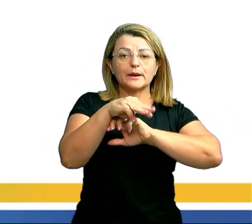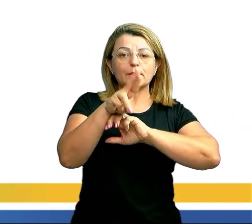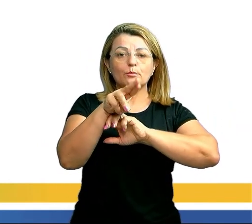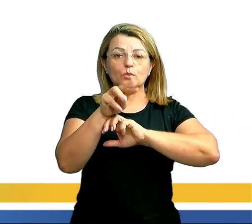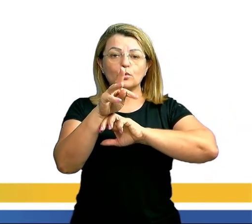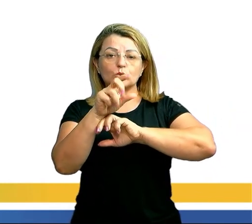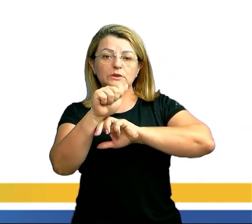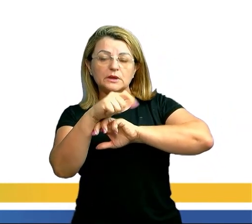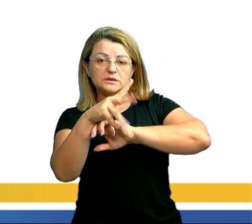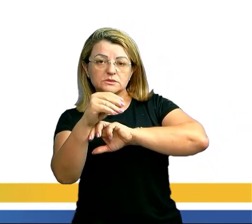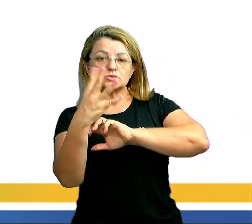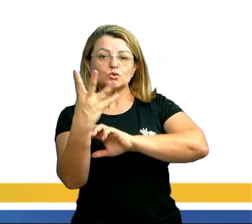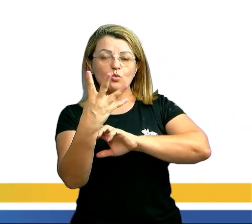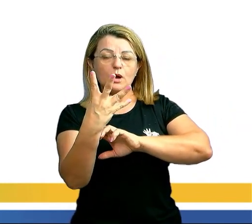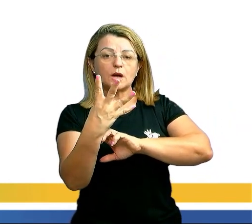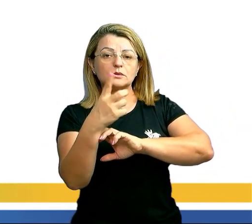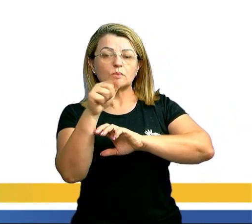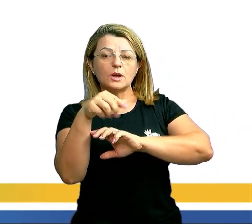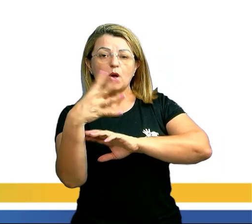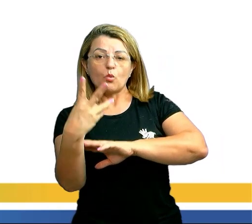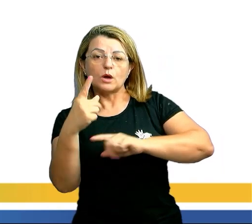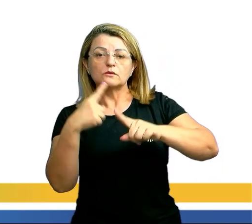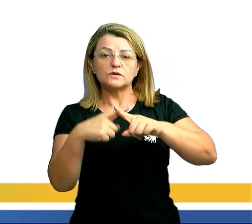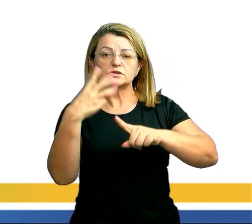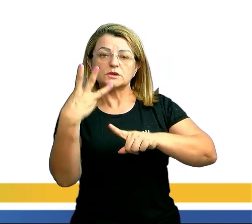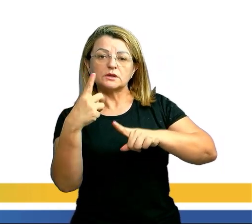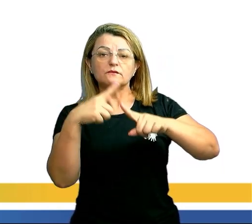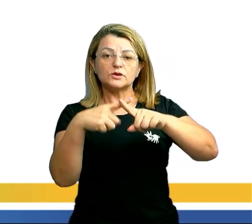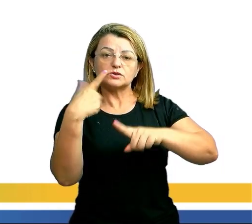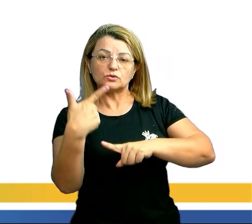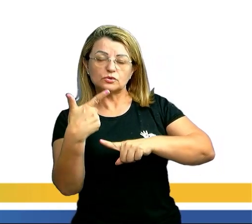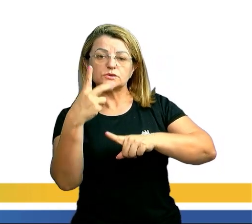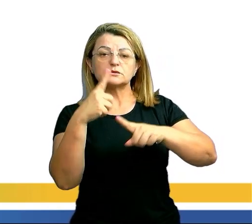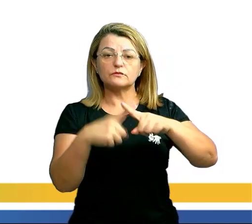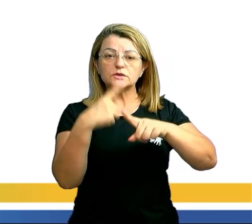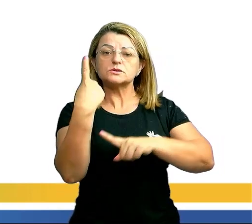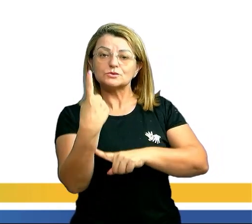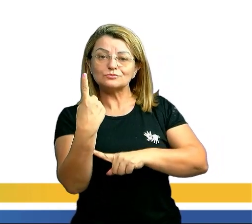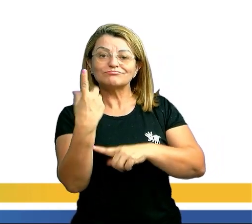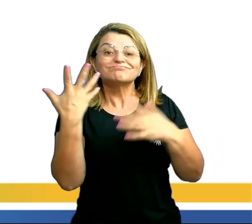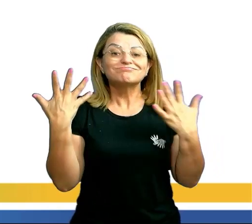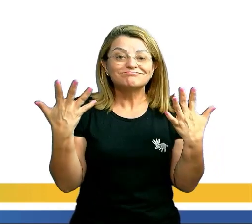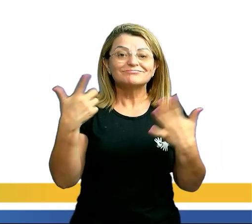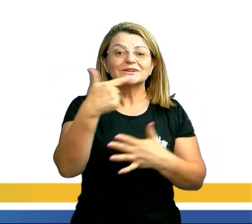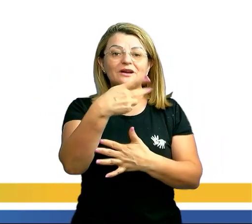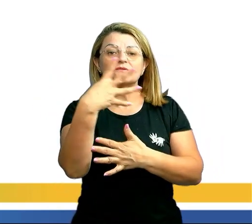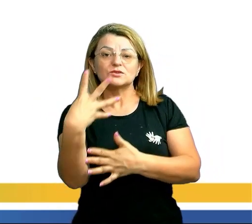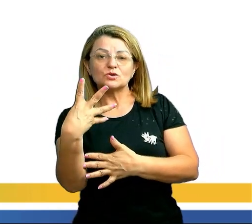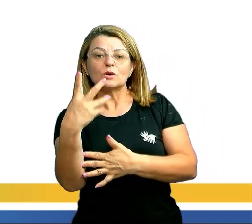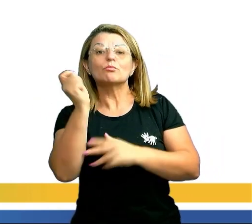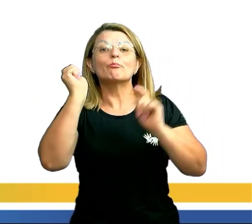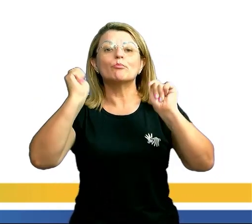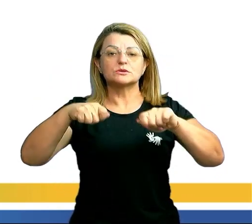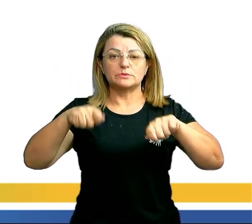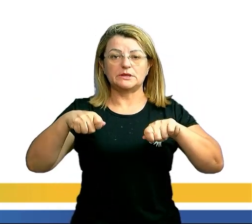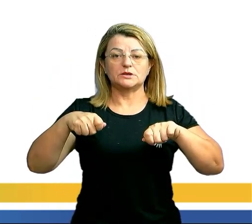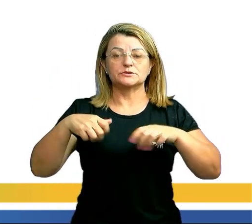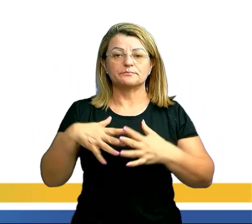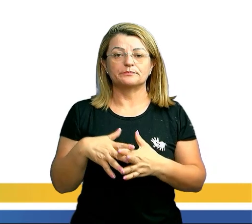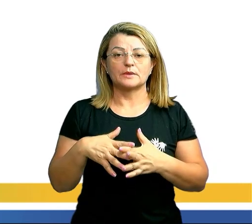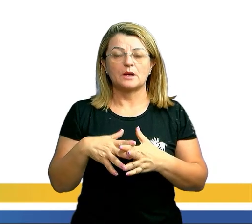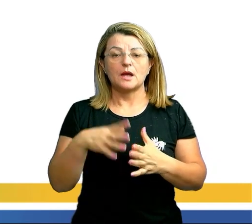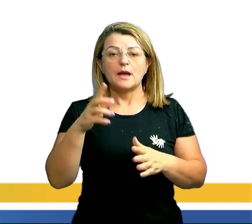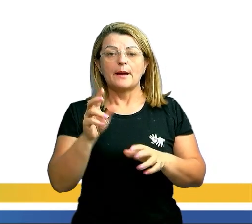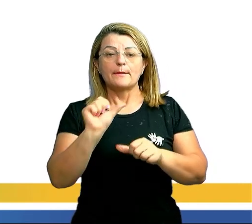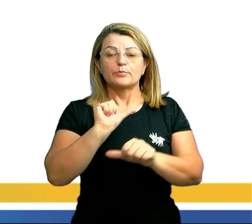4 fatorial, que é 4 vezes 3 vezes 2 vezes 1, que vai dar exatamente 24 possibilidades. Então,